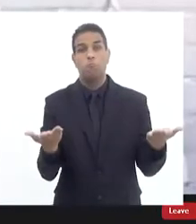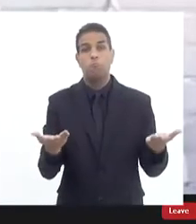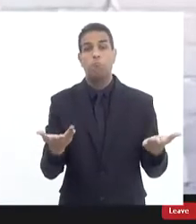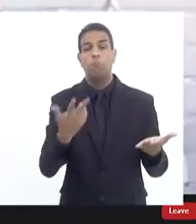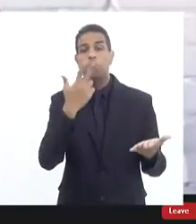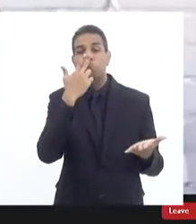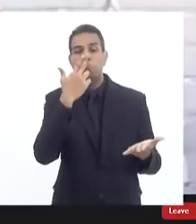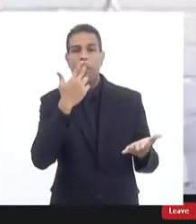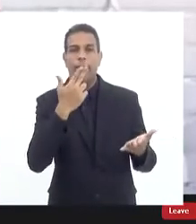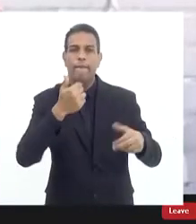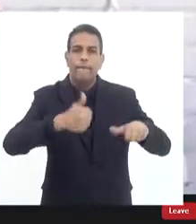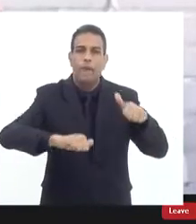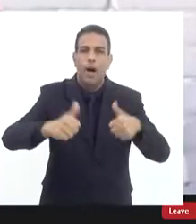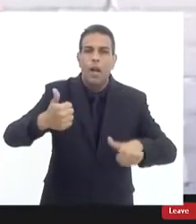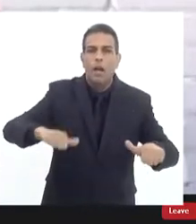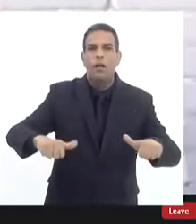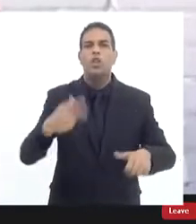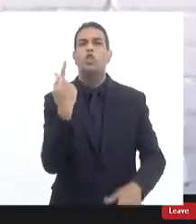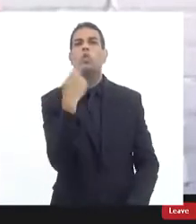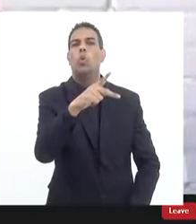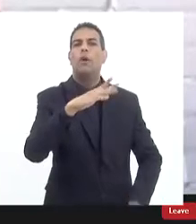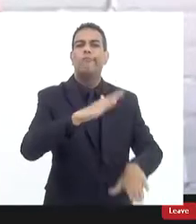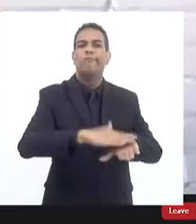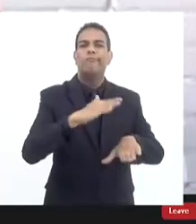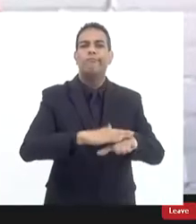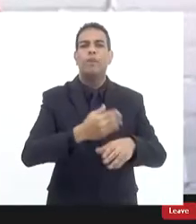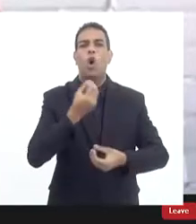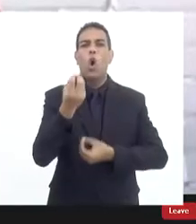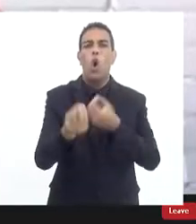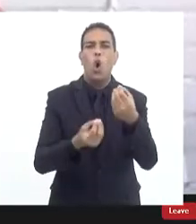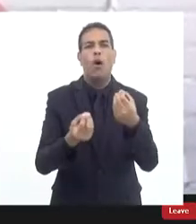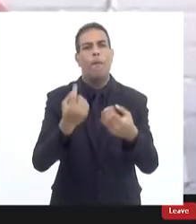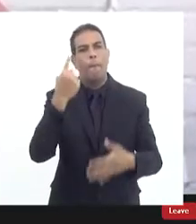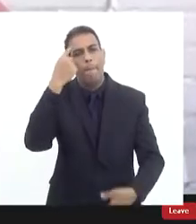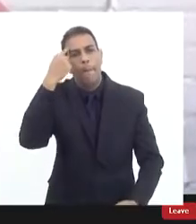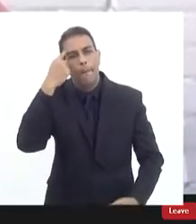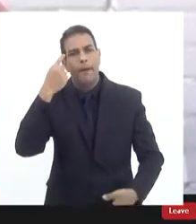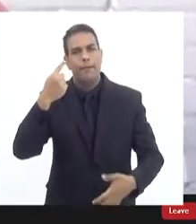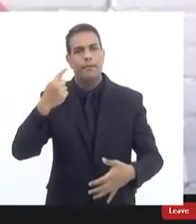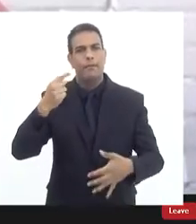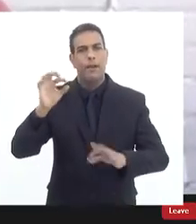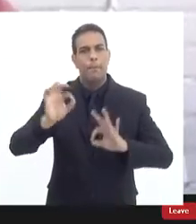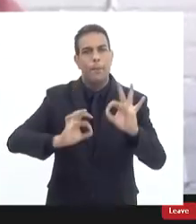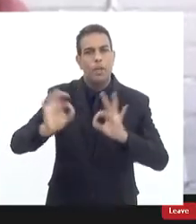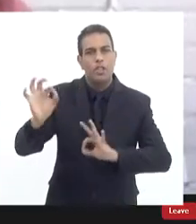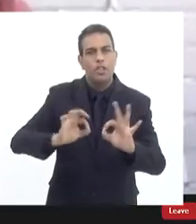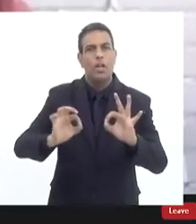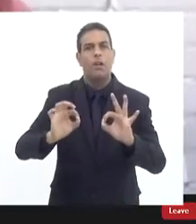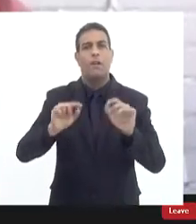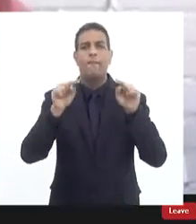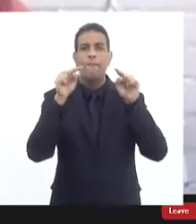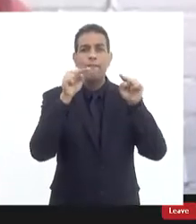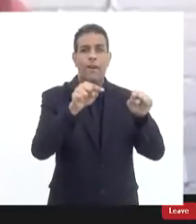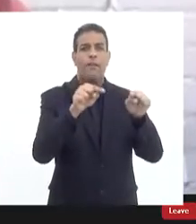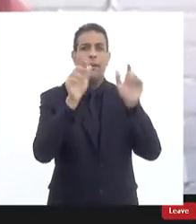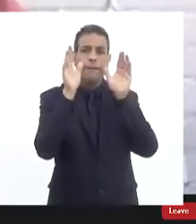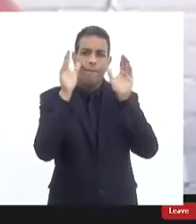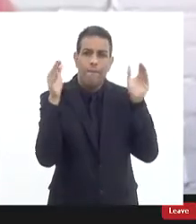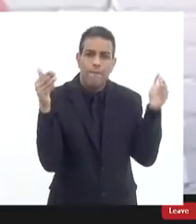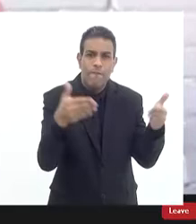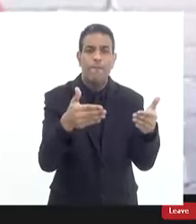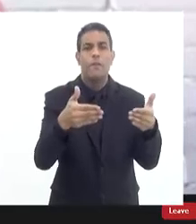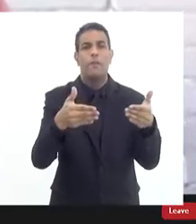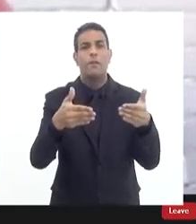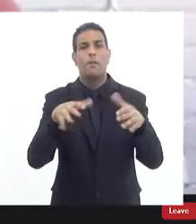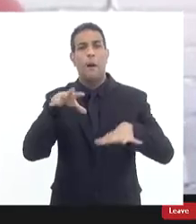avaliação sobre o funcionamento a lógica mais geral de operações policiais com um olhar mais detido sobre a operação